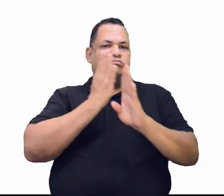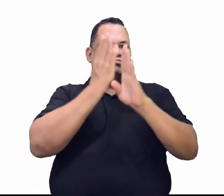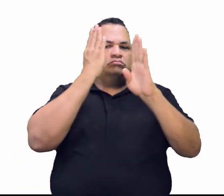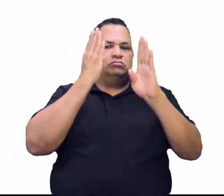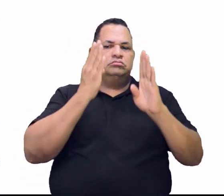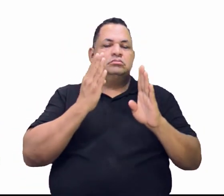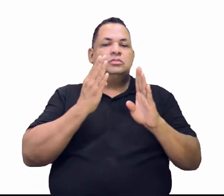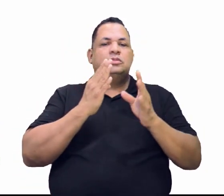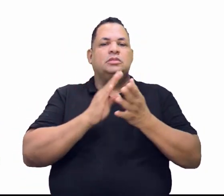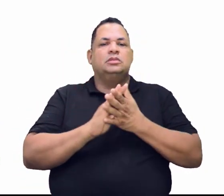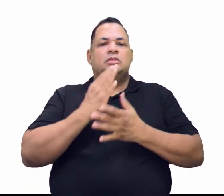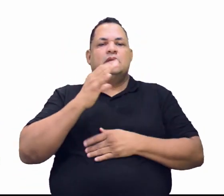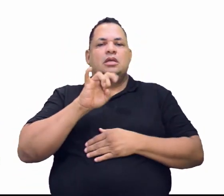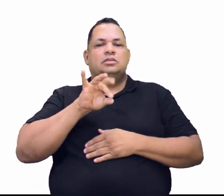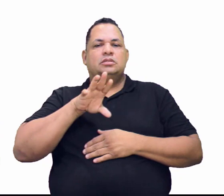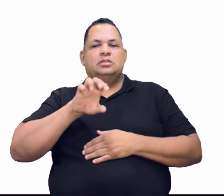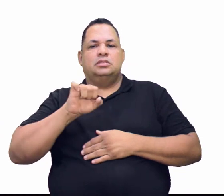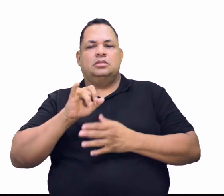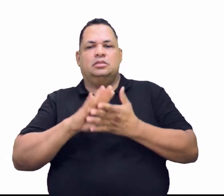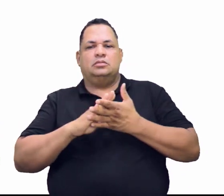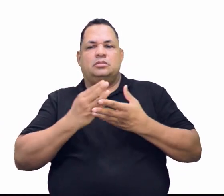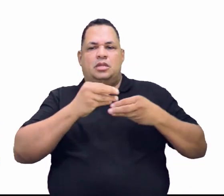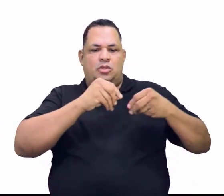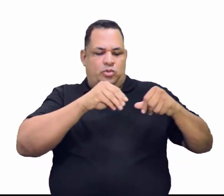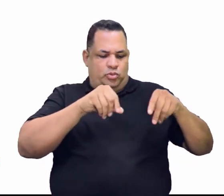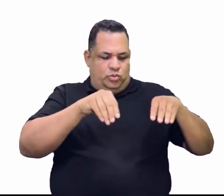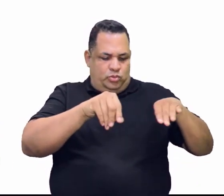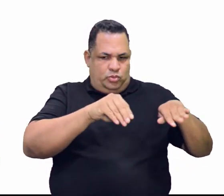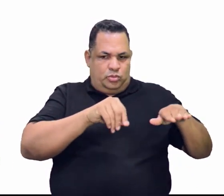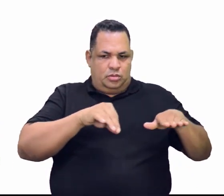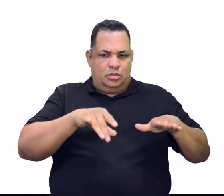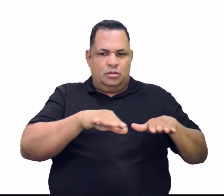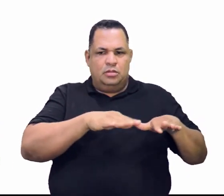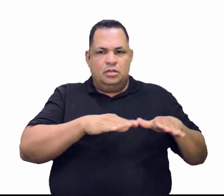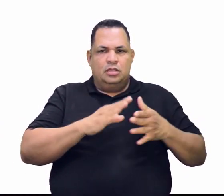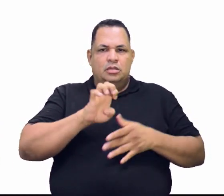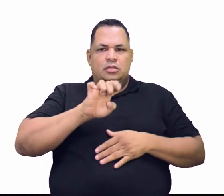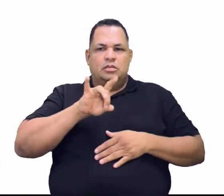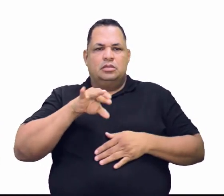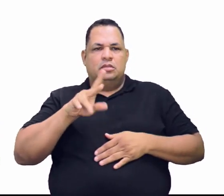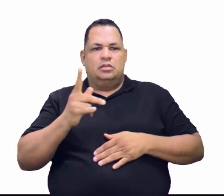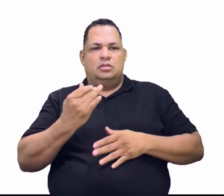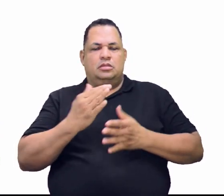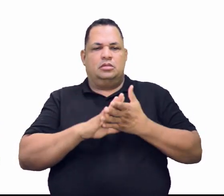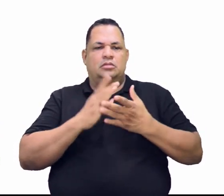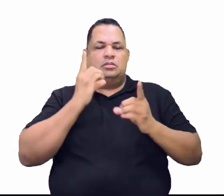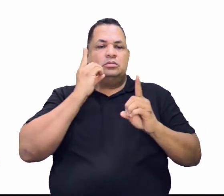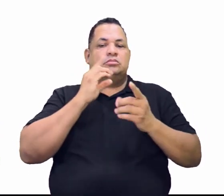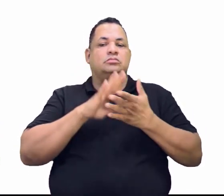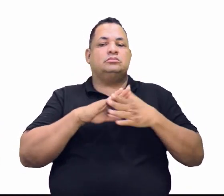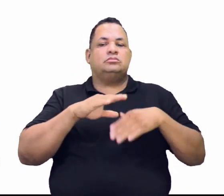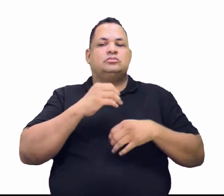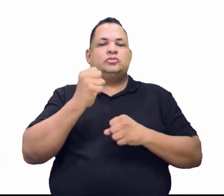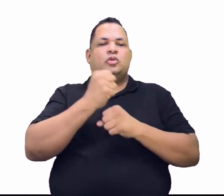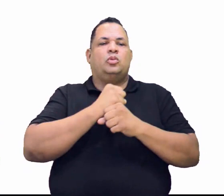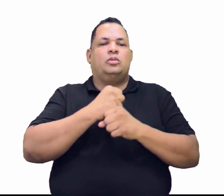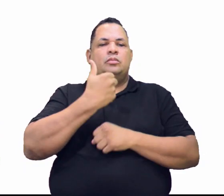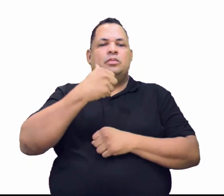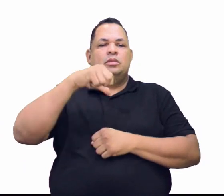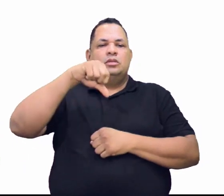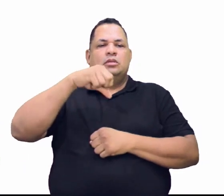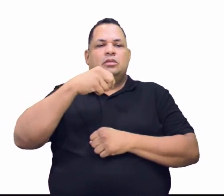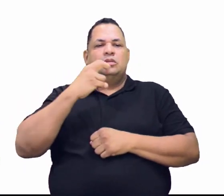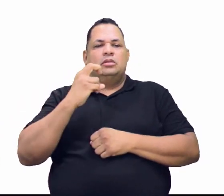da casseterita. A casseterita é o minério de estânio. A descoberta se deu no ano de